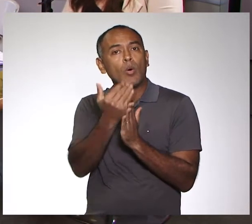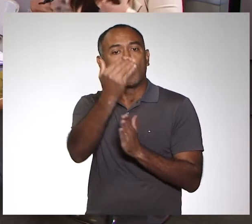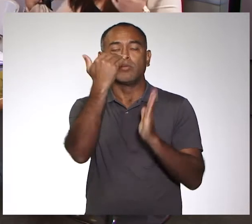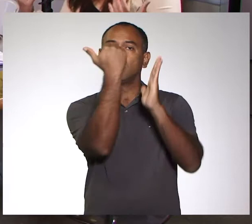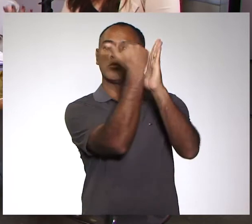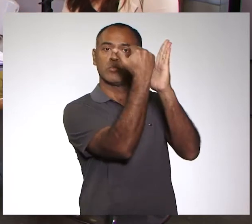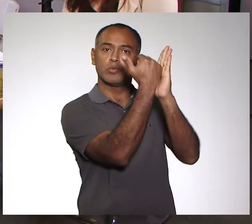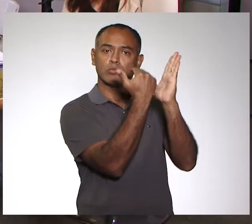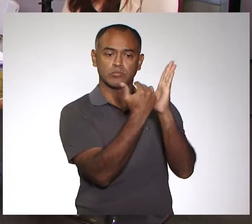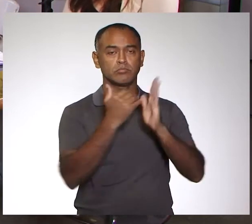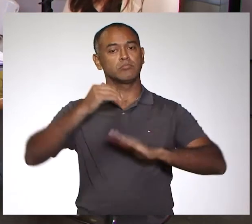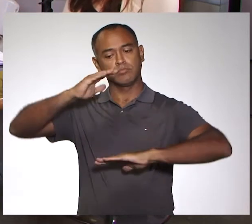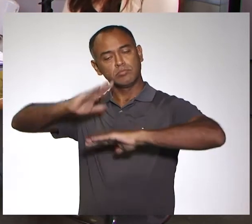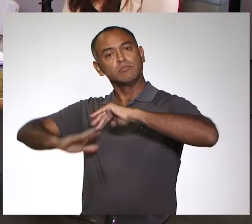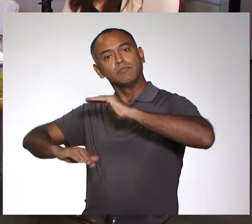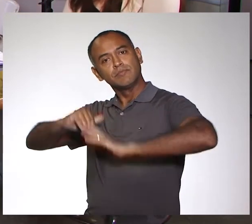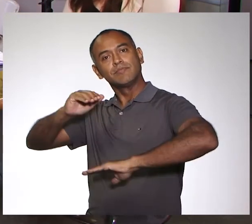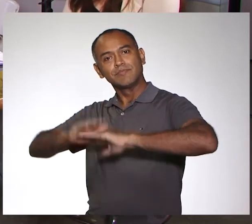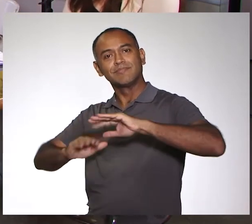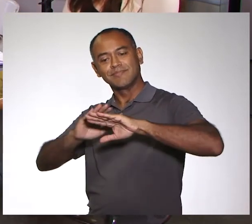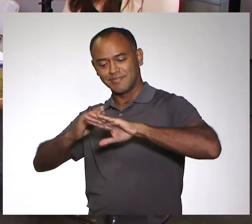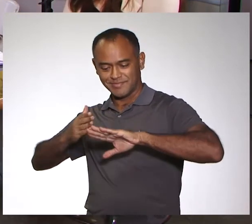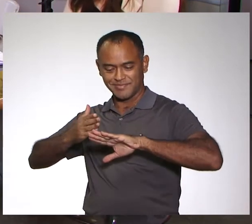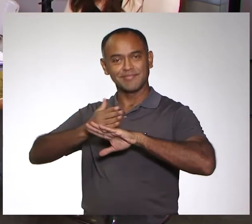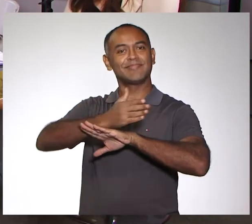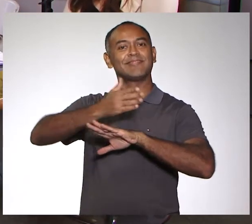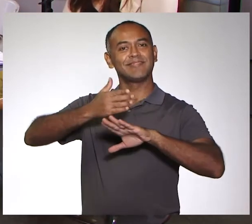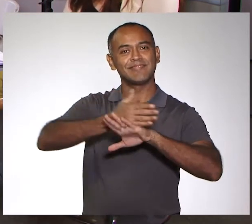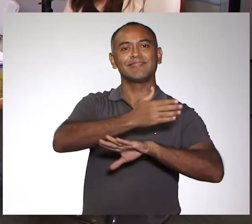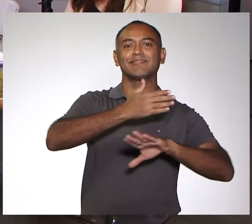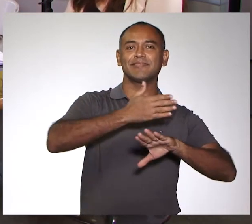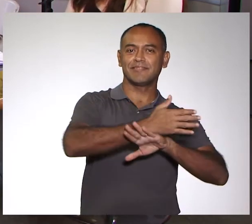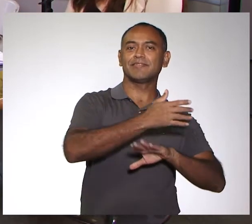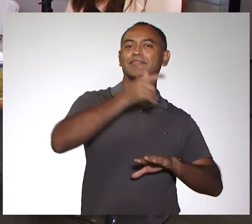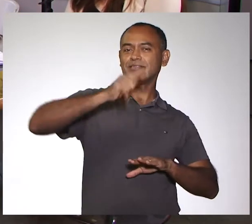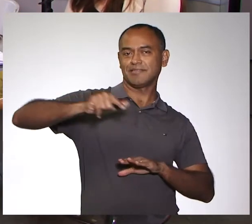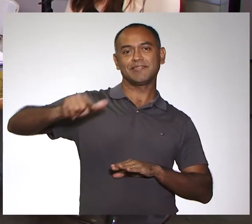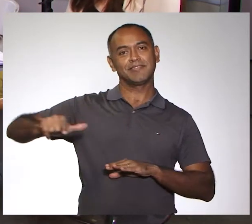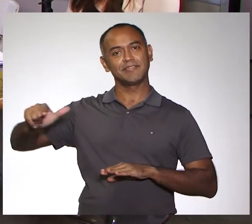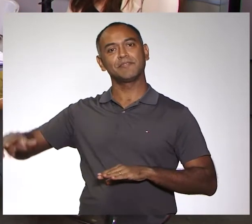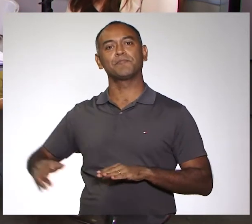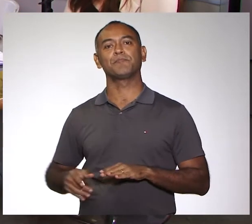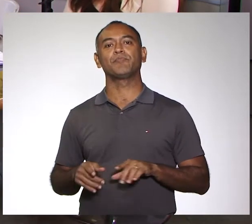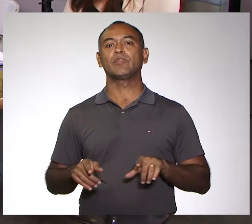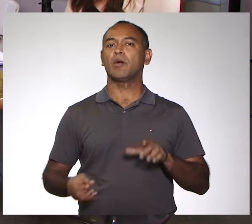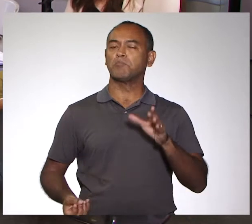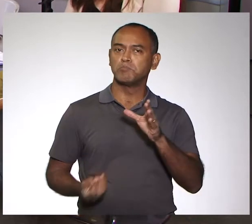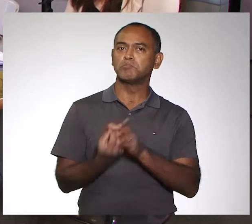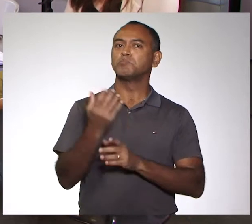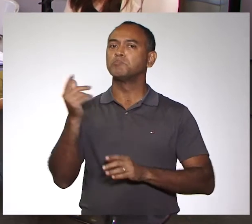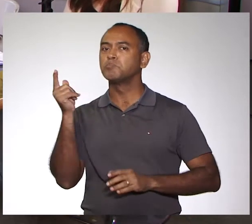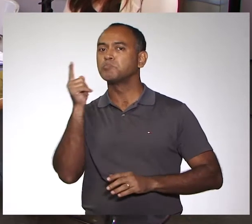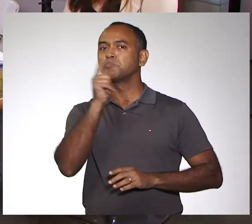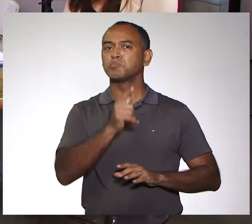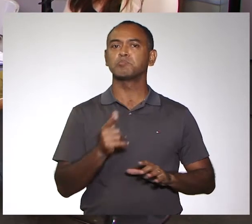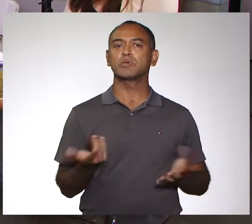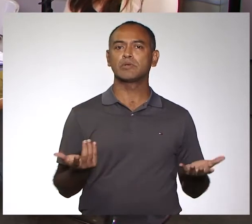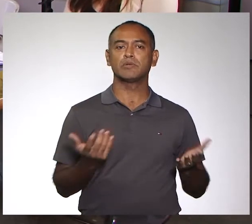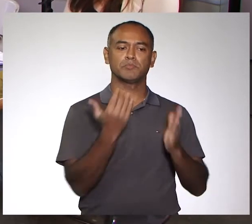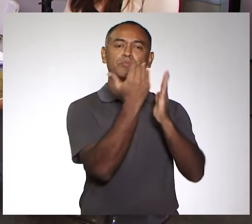que muitos profissionais pudessem participar. Então, a gente conseguiu criar esse programa na área